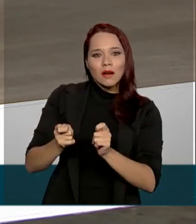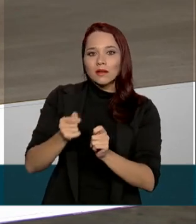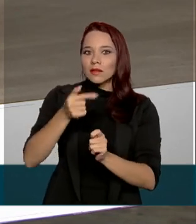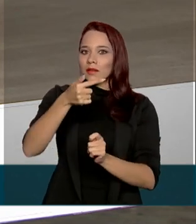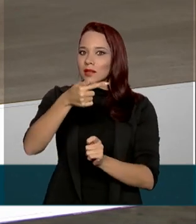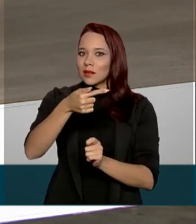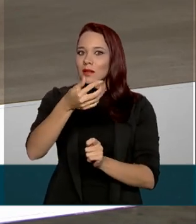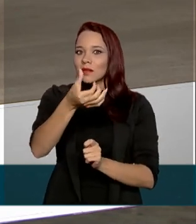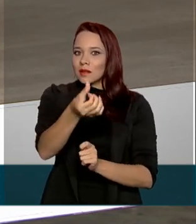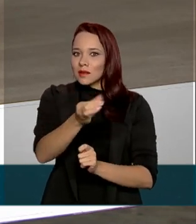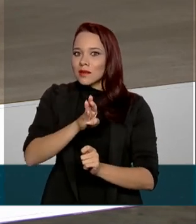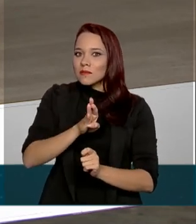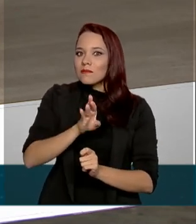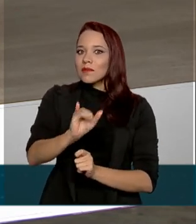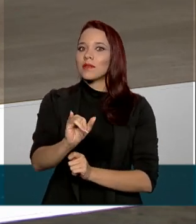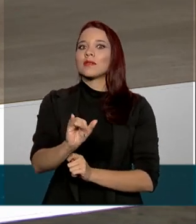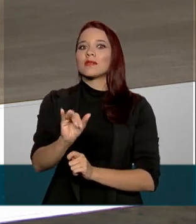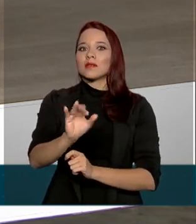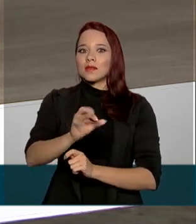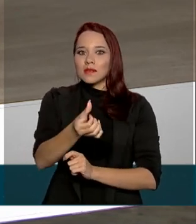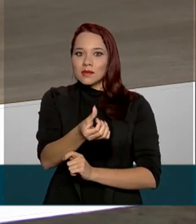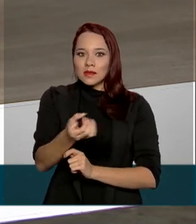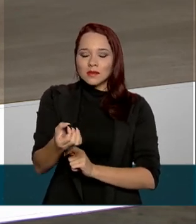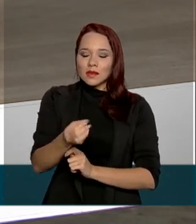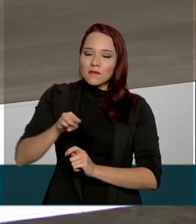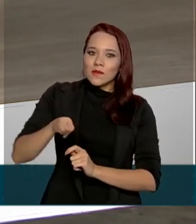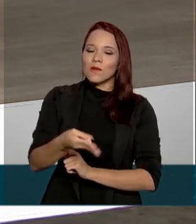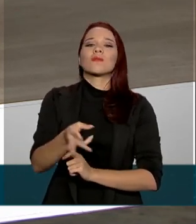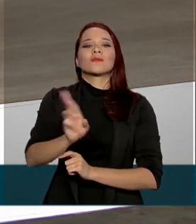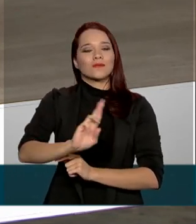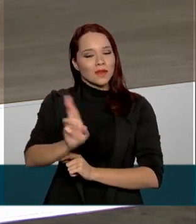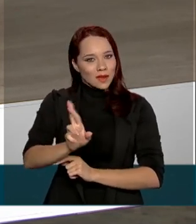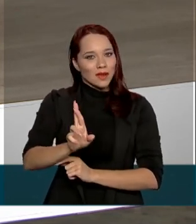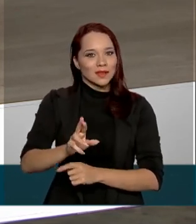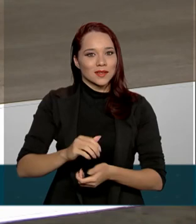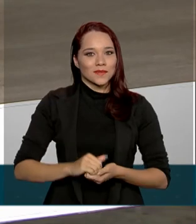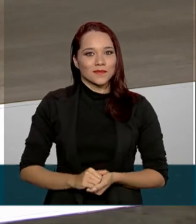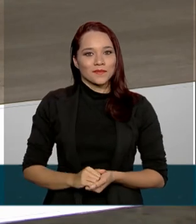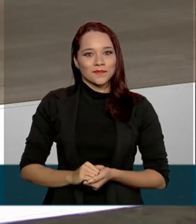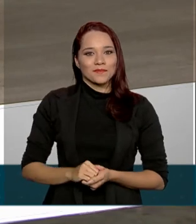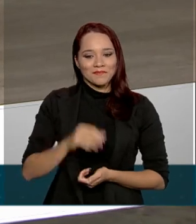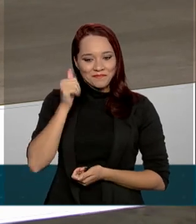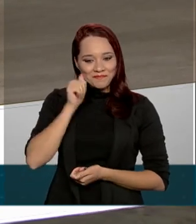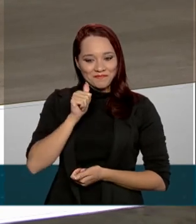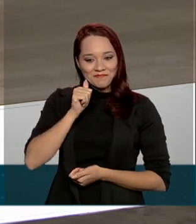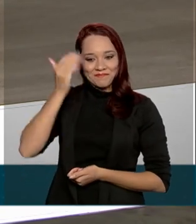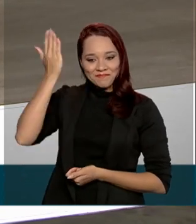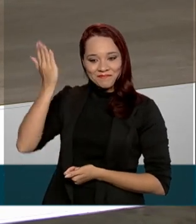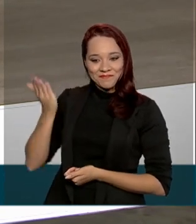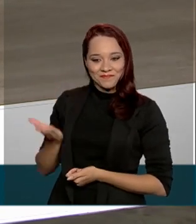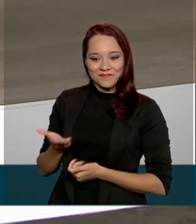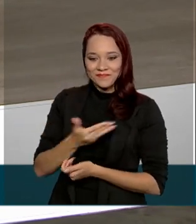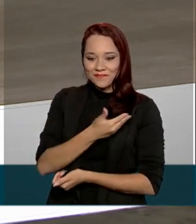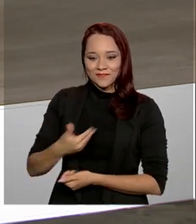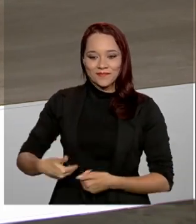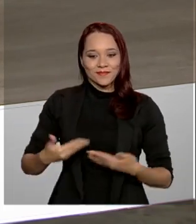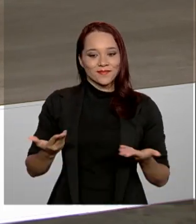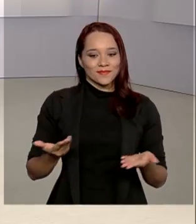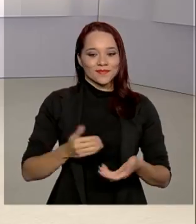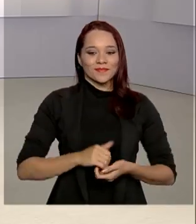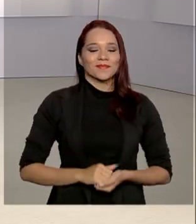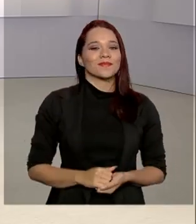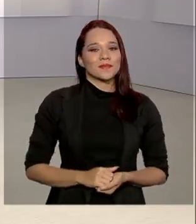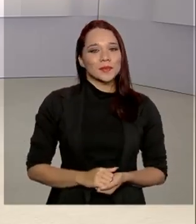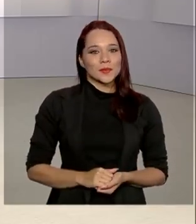76 bilhões e 600 milhões de reais. Luciana Colares de Holanda para o Governo Agora.